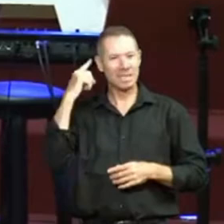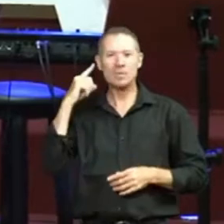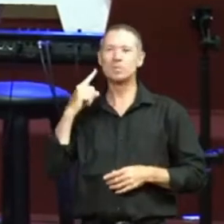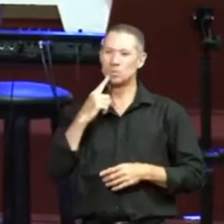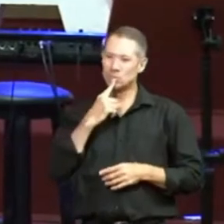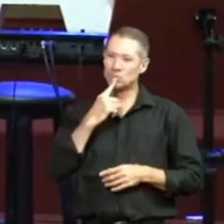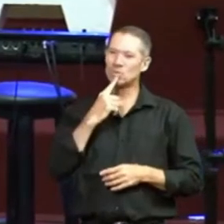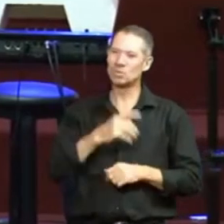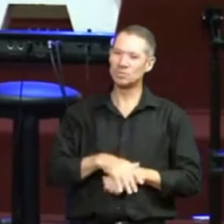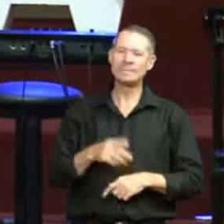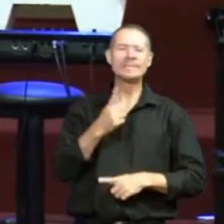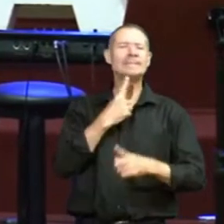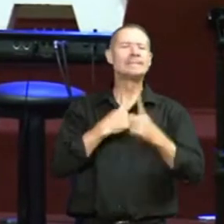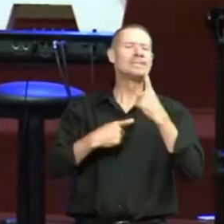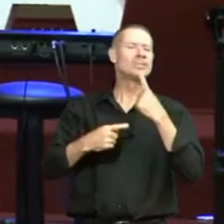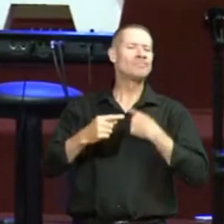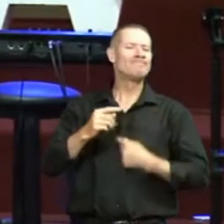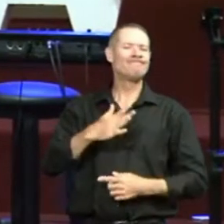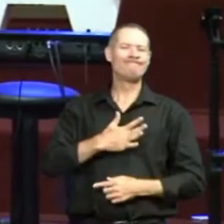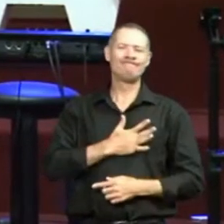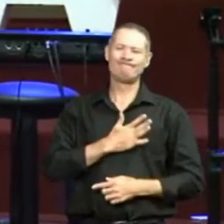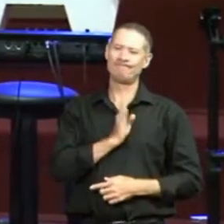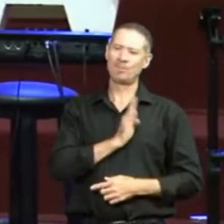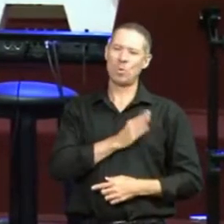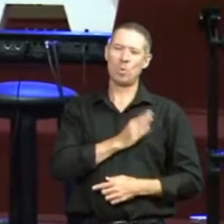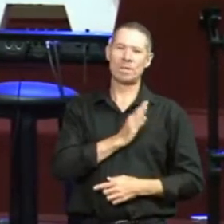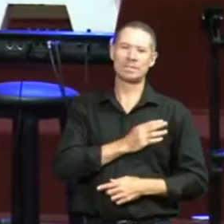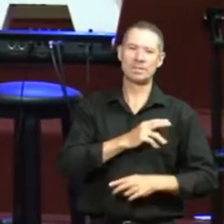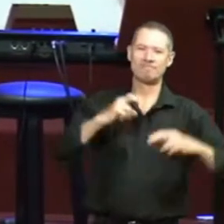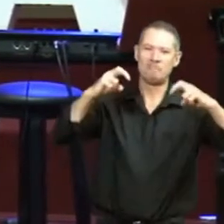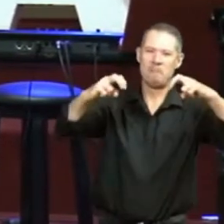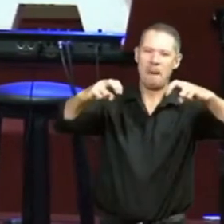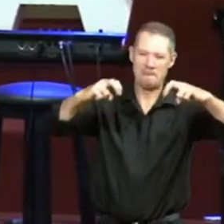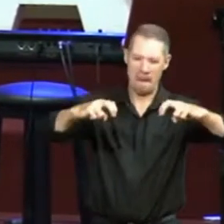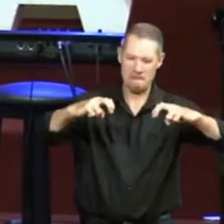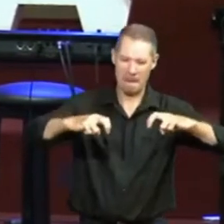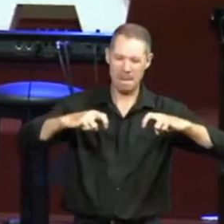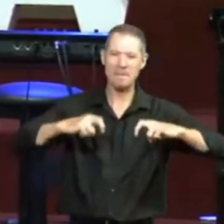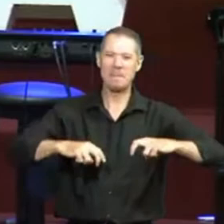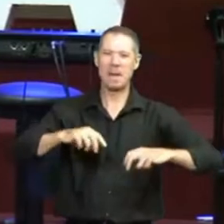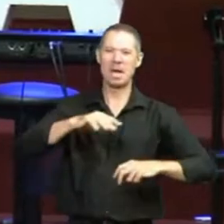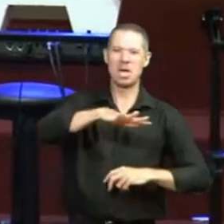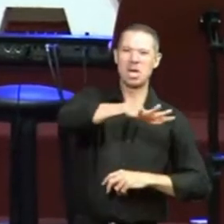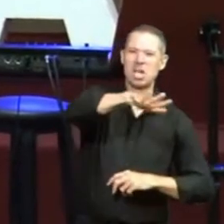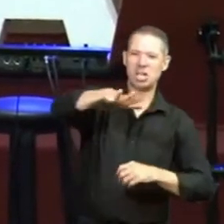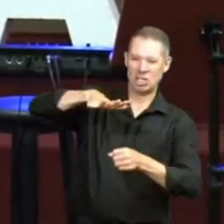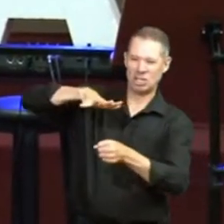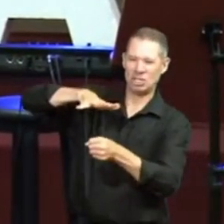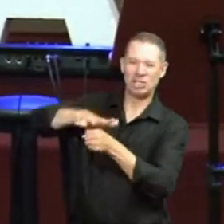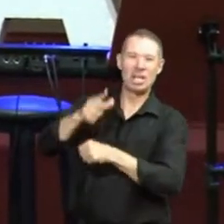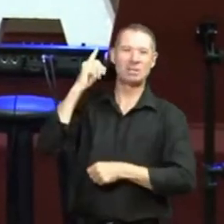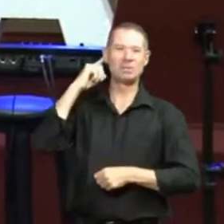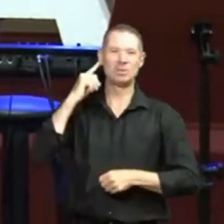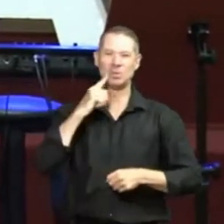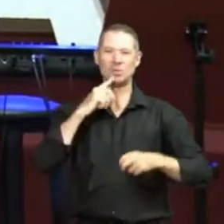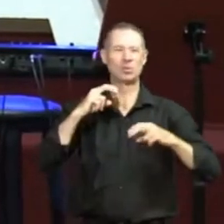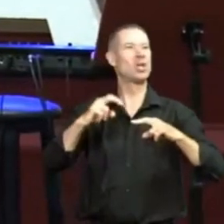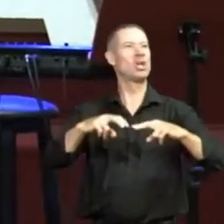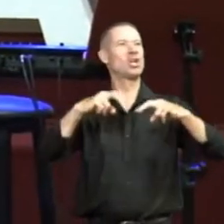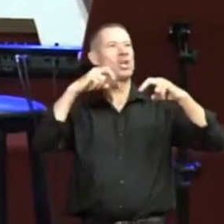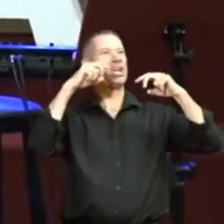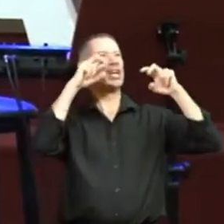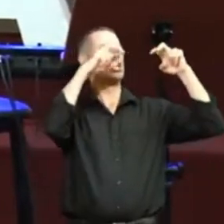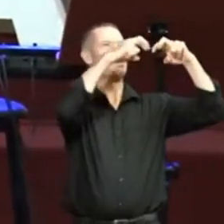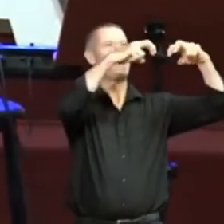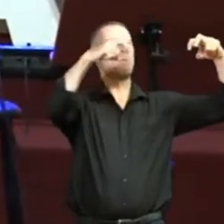E o desejo do meu coração é de ver aquela fileira toda cheia de surdos. E eles irem tomando todo esse espaço aqui, E lá em cima, e cheio de